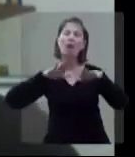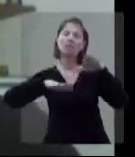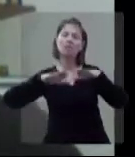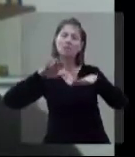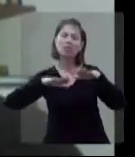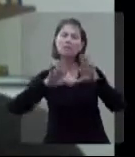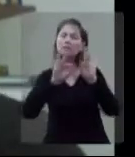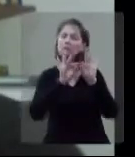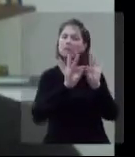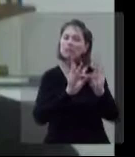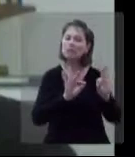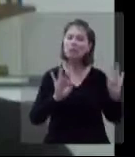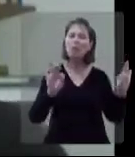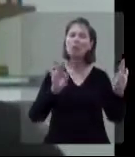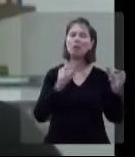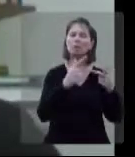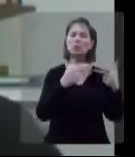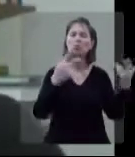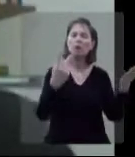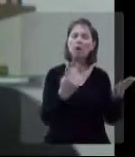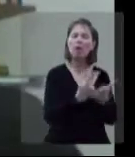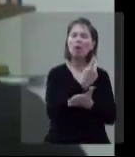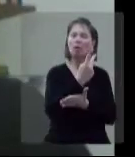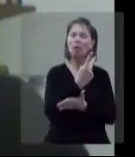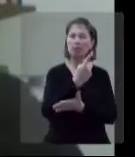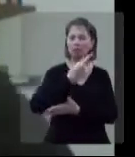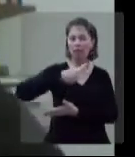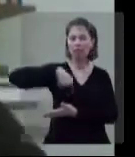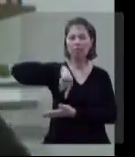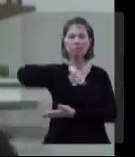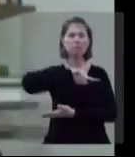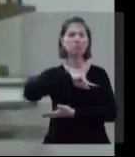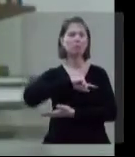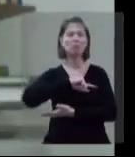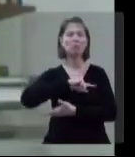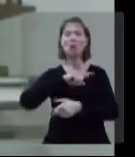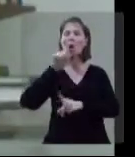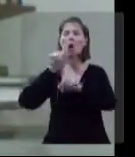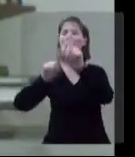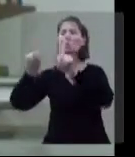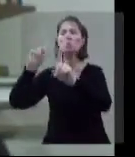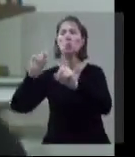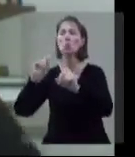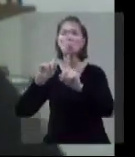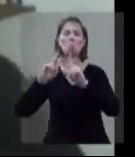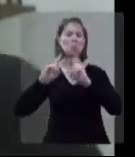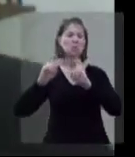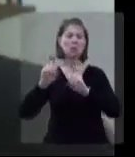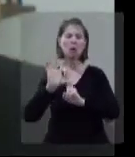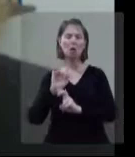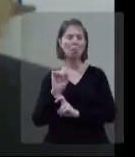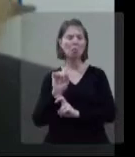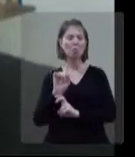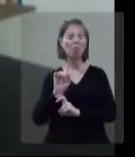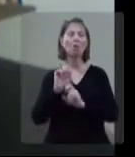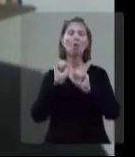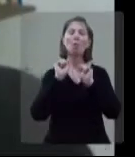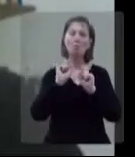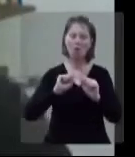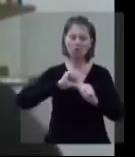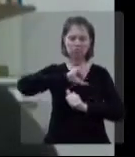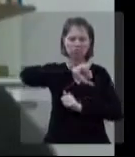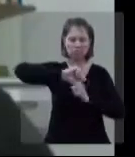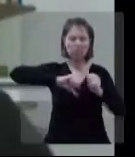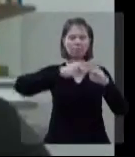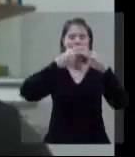processar de uma forma adequada, né? Então, às vezes, pequenas coisas que acontecem